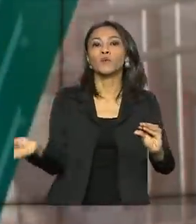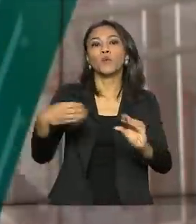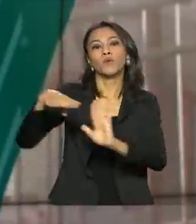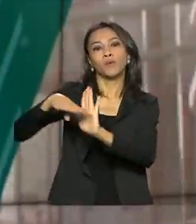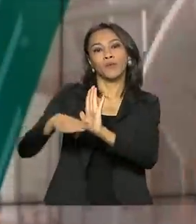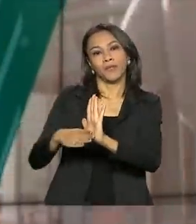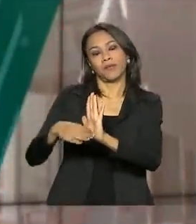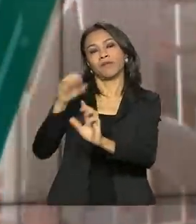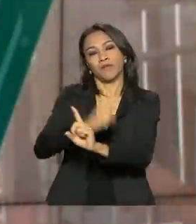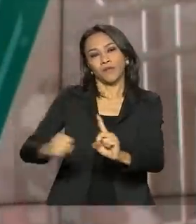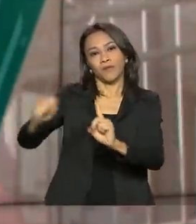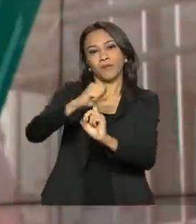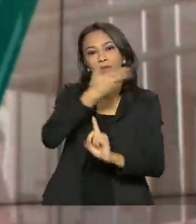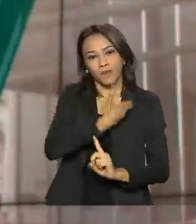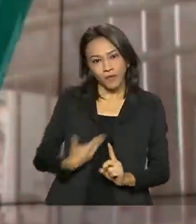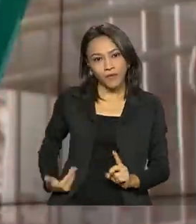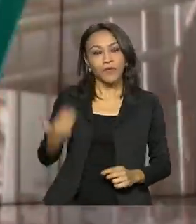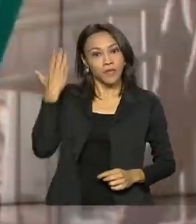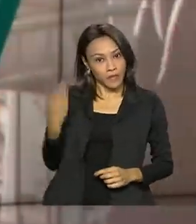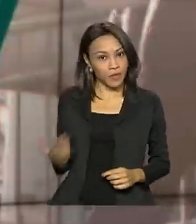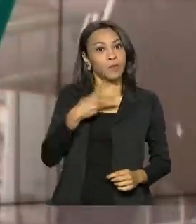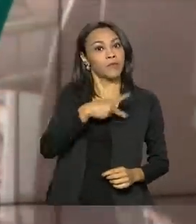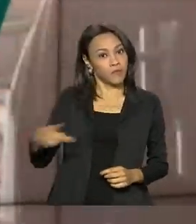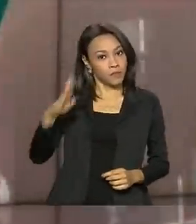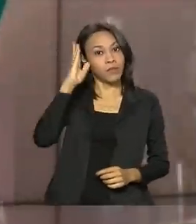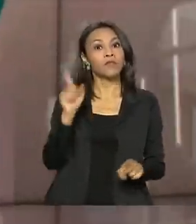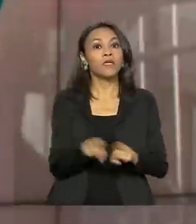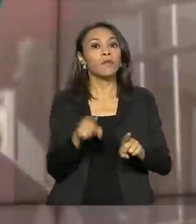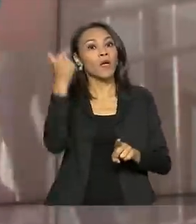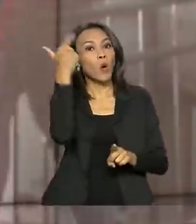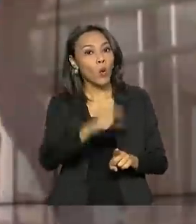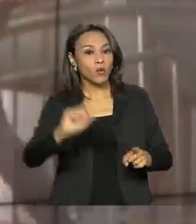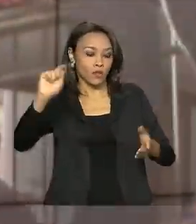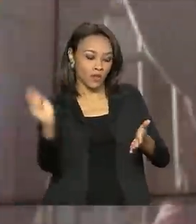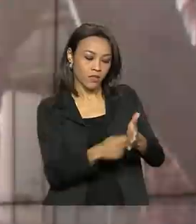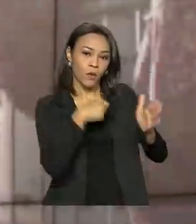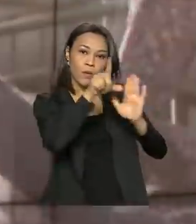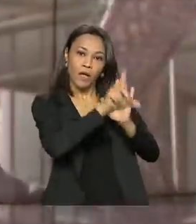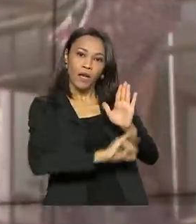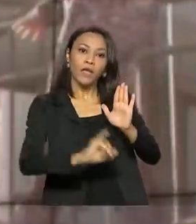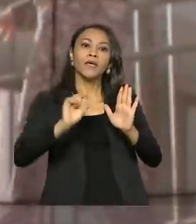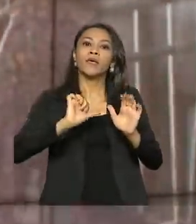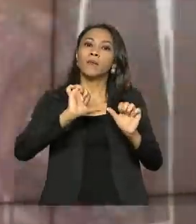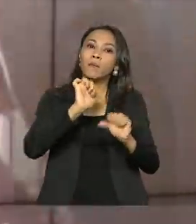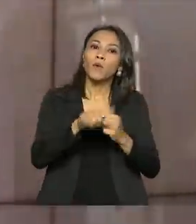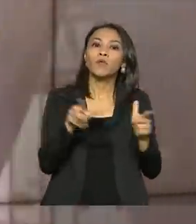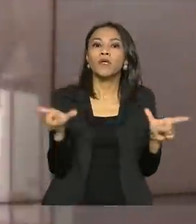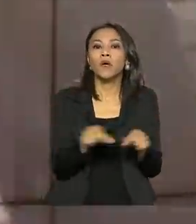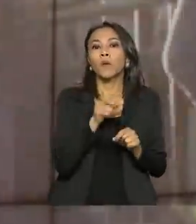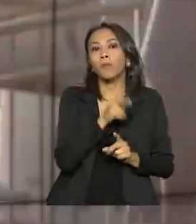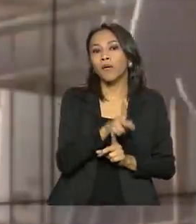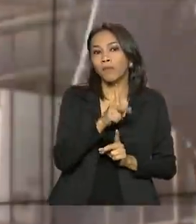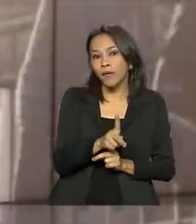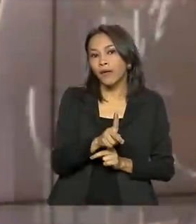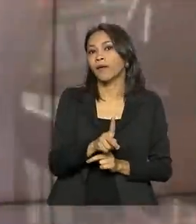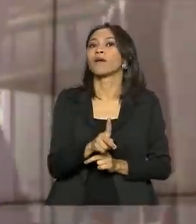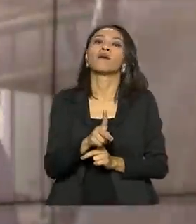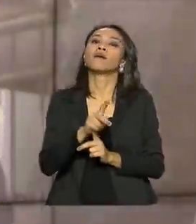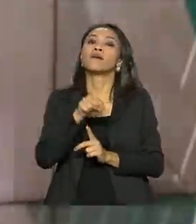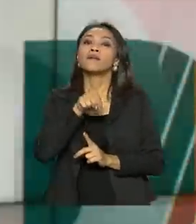do governo. E o presidente Bolsonaro também sancionou a lei que altera o plano plurianual do governo 2020